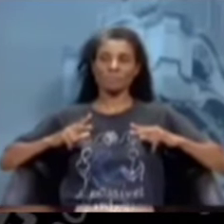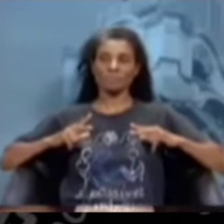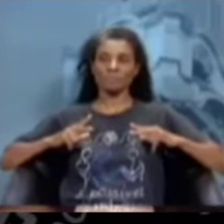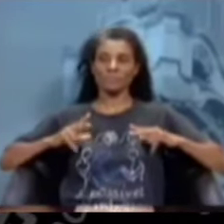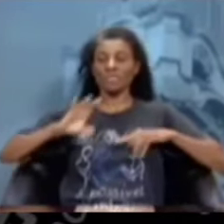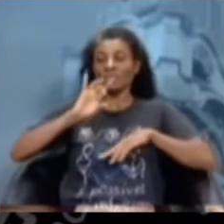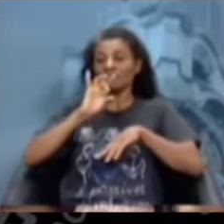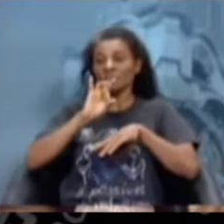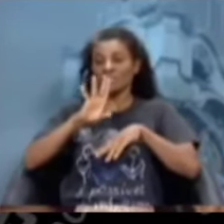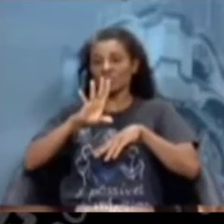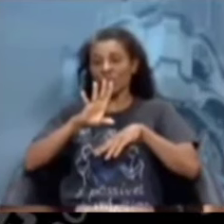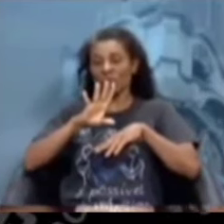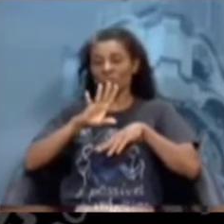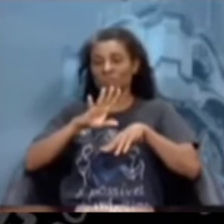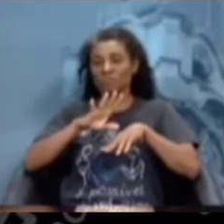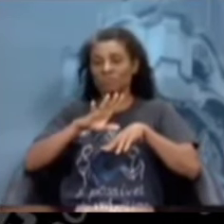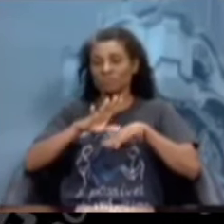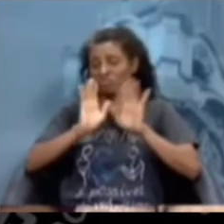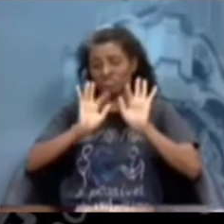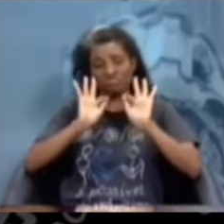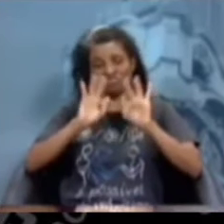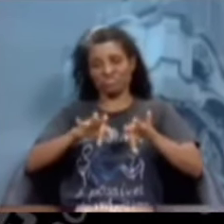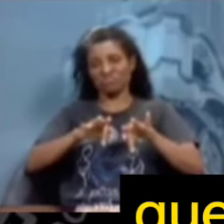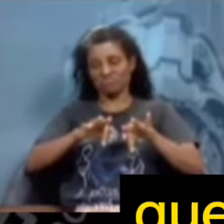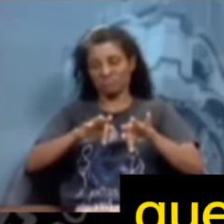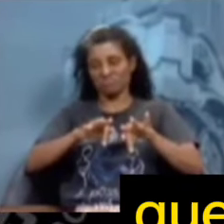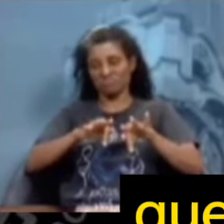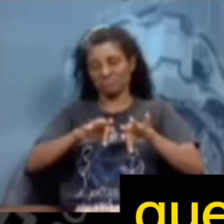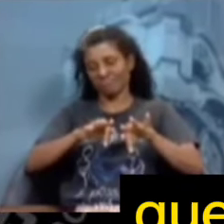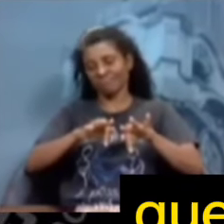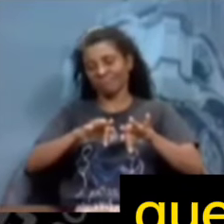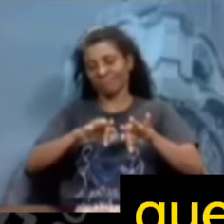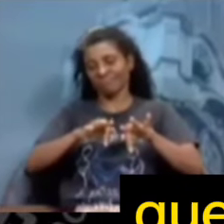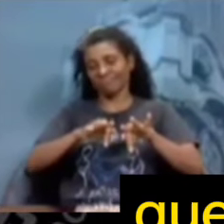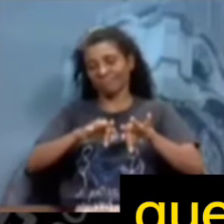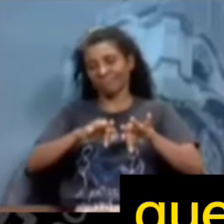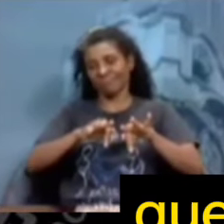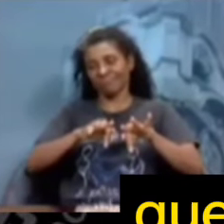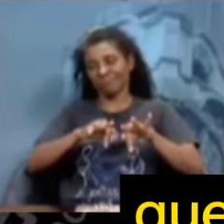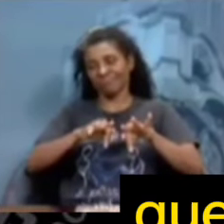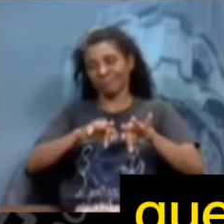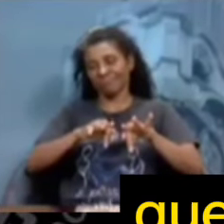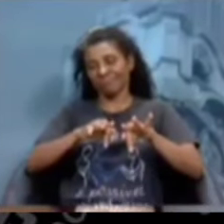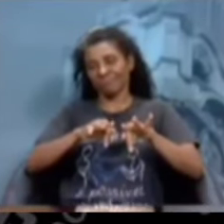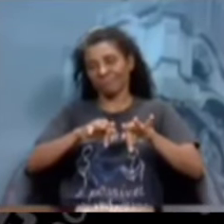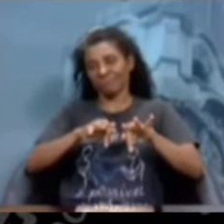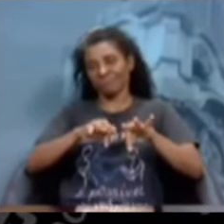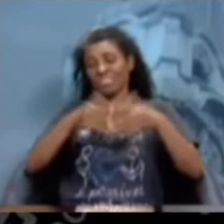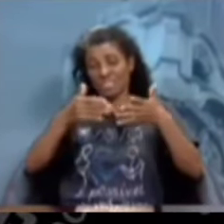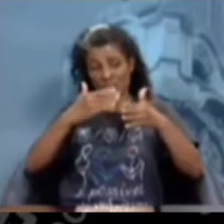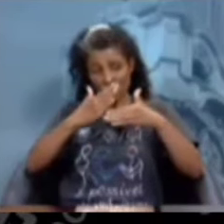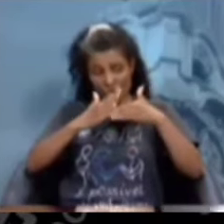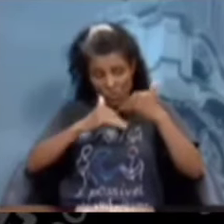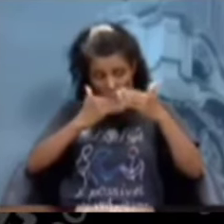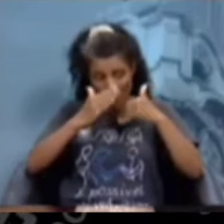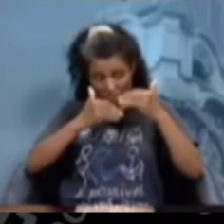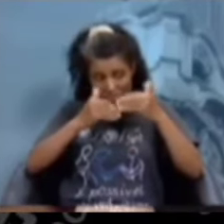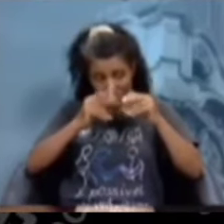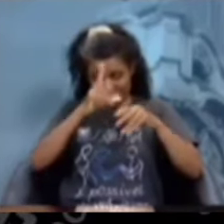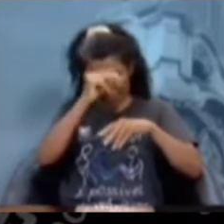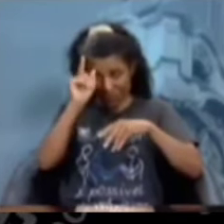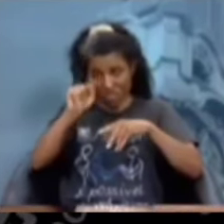foi extinguir e tudo indica que o processo que está sendo levado pela Prefeitura é de